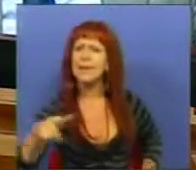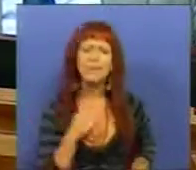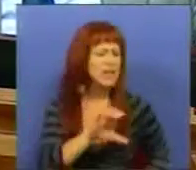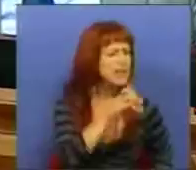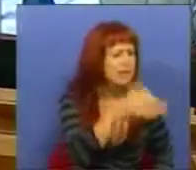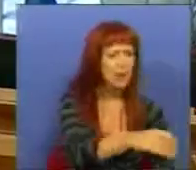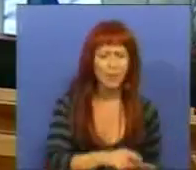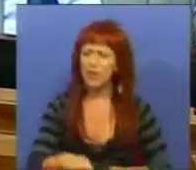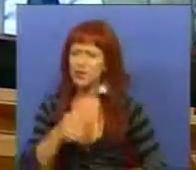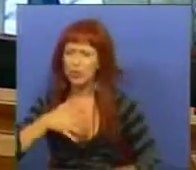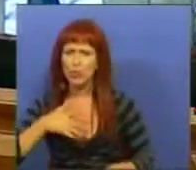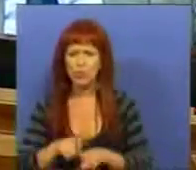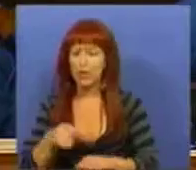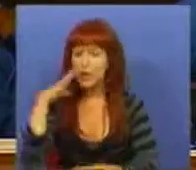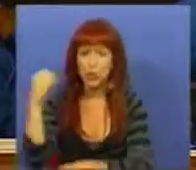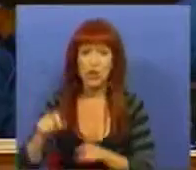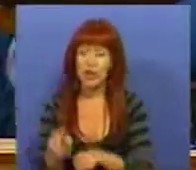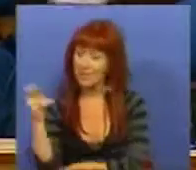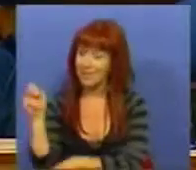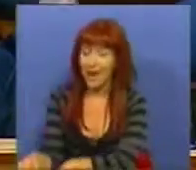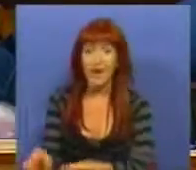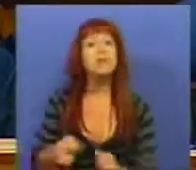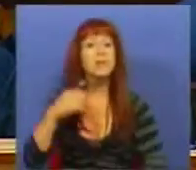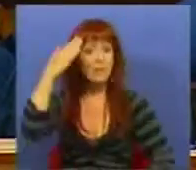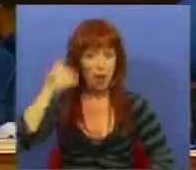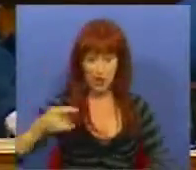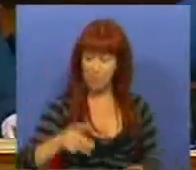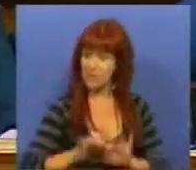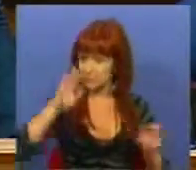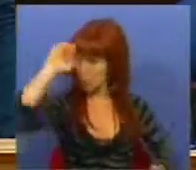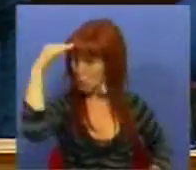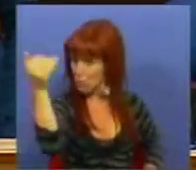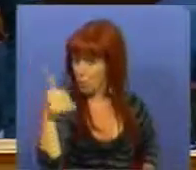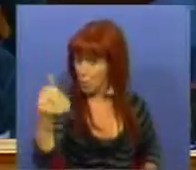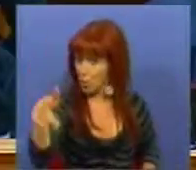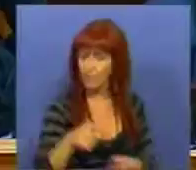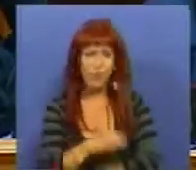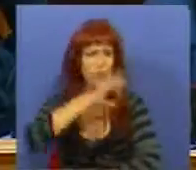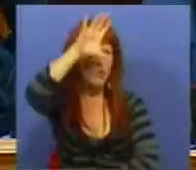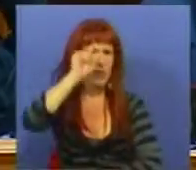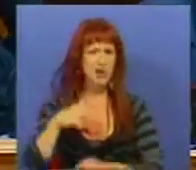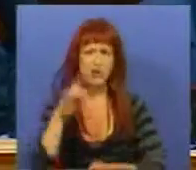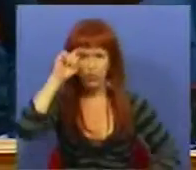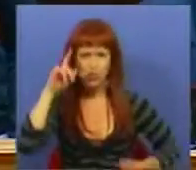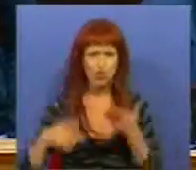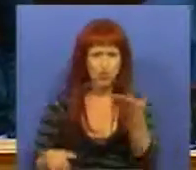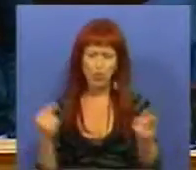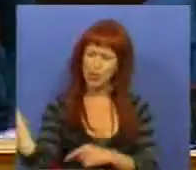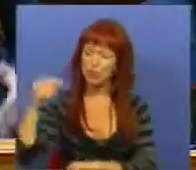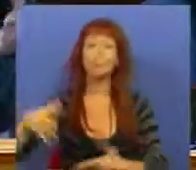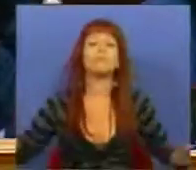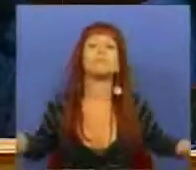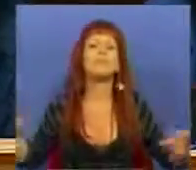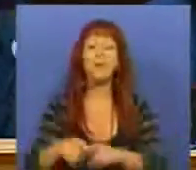da CP, dos monopólios naturais, como a REN. E, ao que parece, também, como bem sabemos, o Sr. Ministro José Sócrates foi,